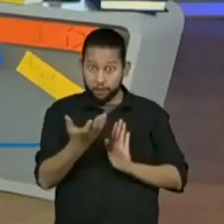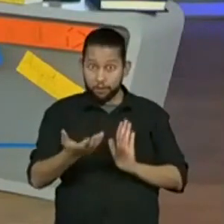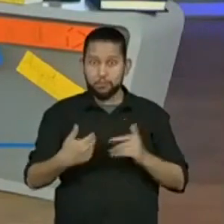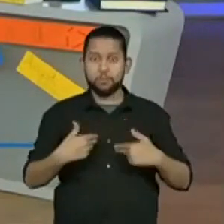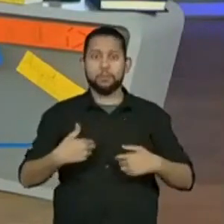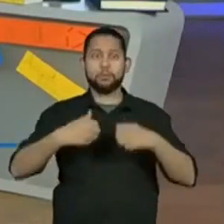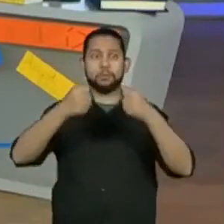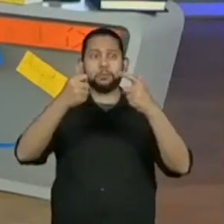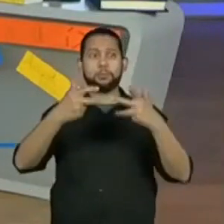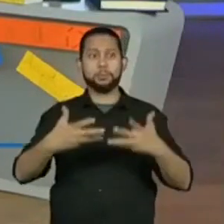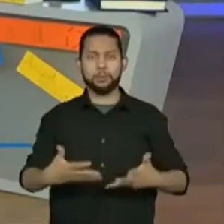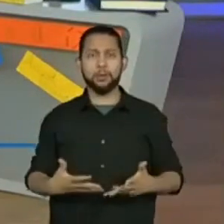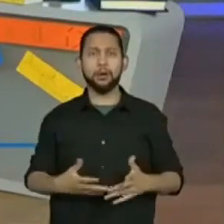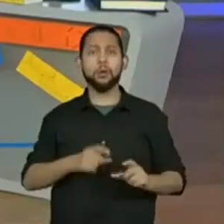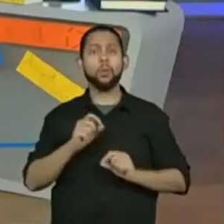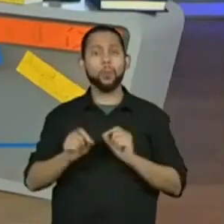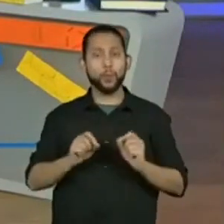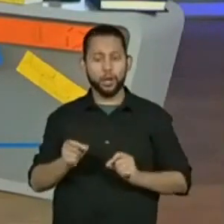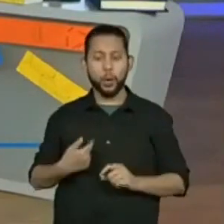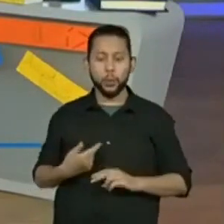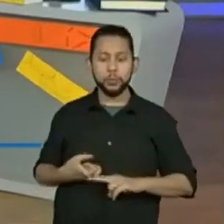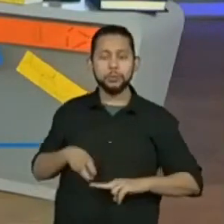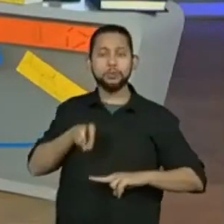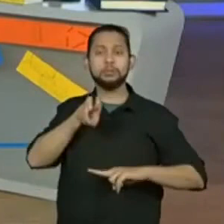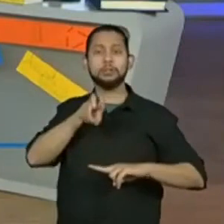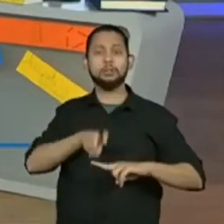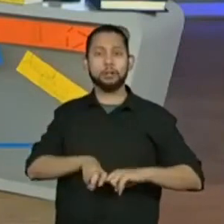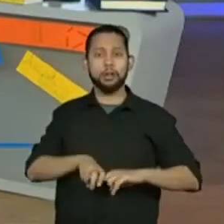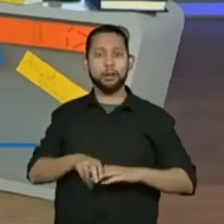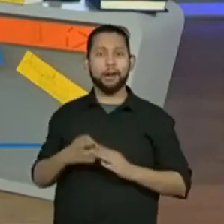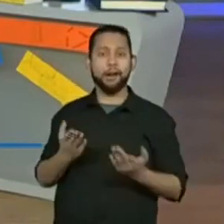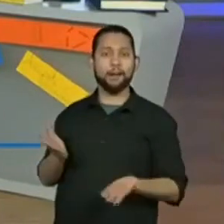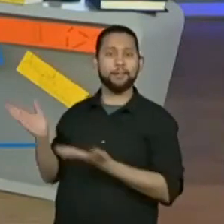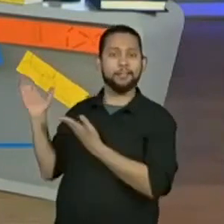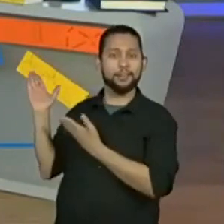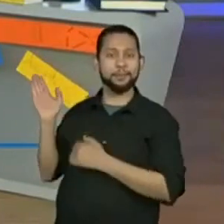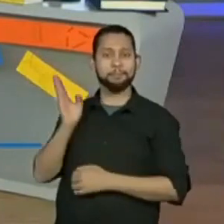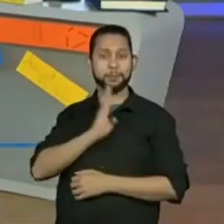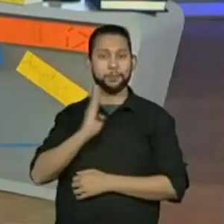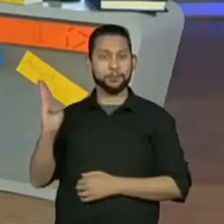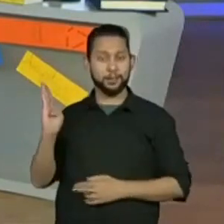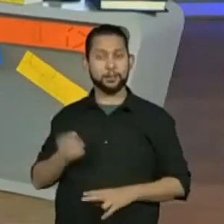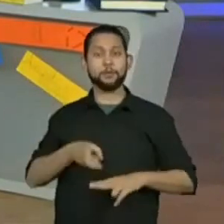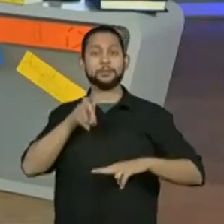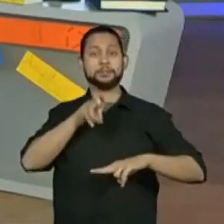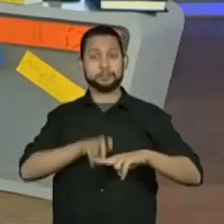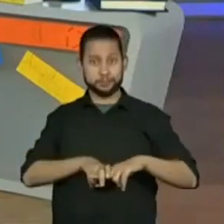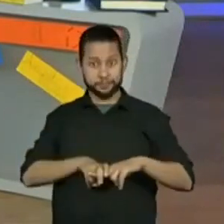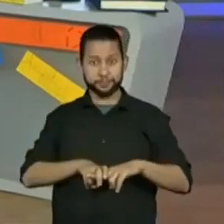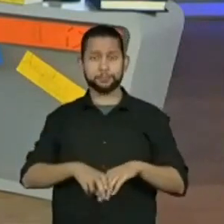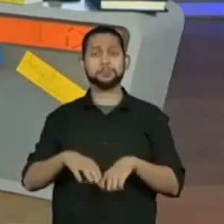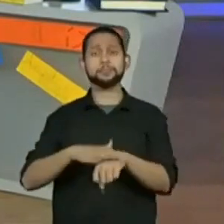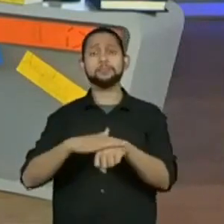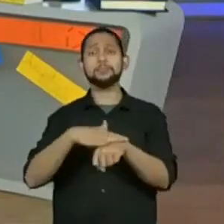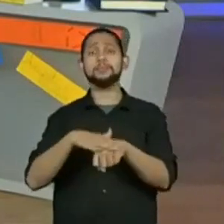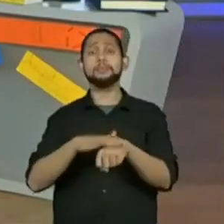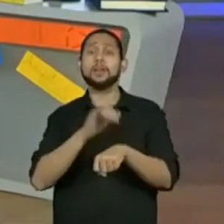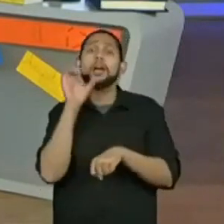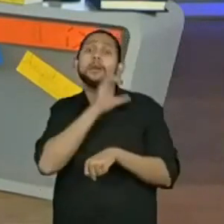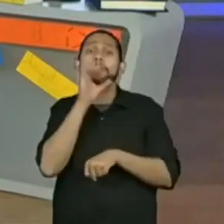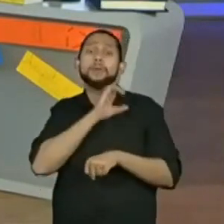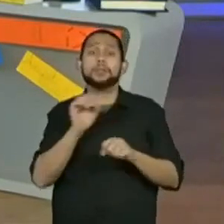básica, né? Onde eu sentei aqui na nossa biblioteca e hoje eu vou sentar novamente só pra gente falar rapidinho